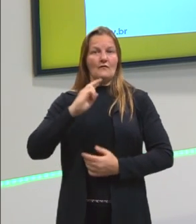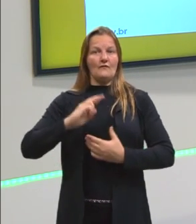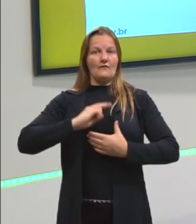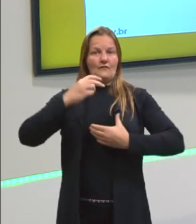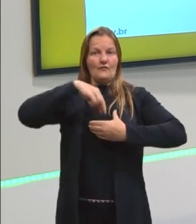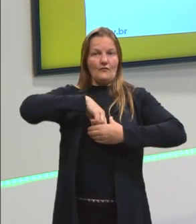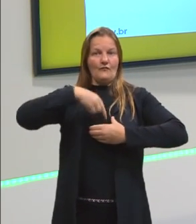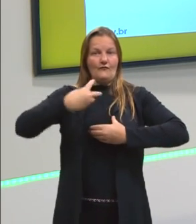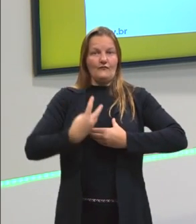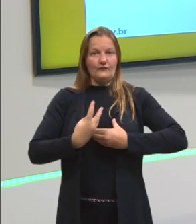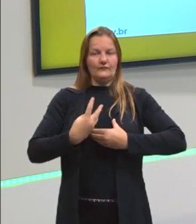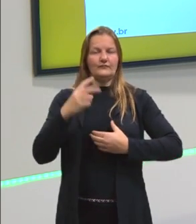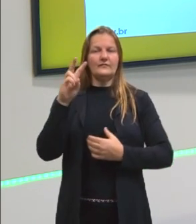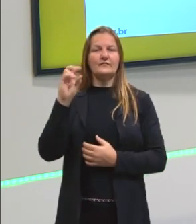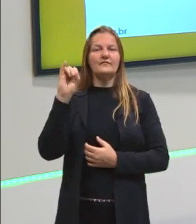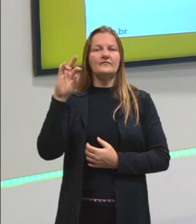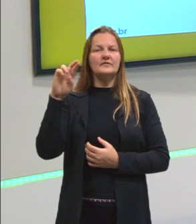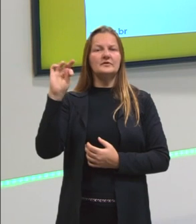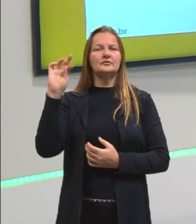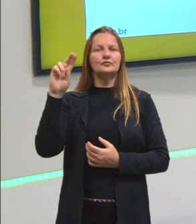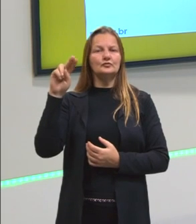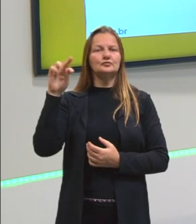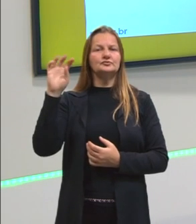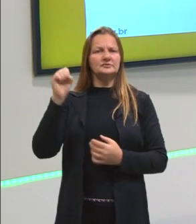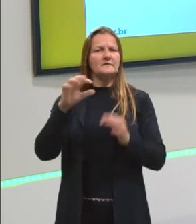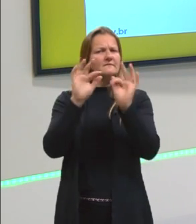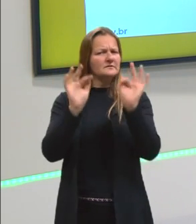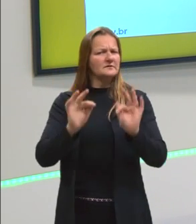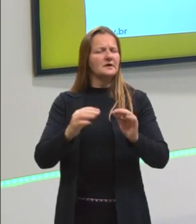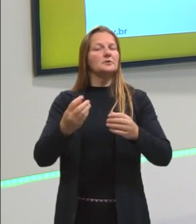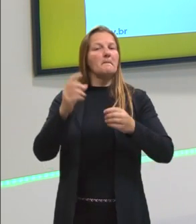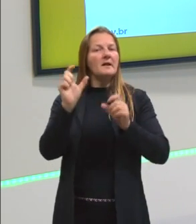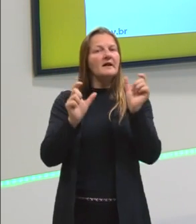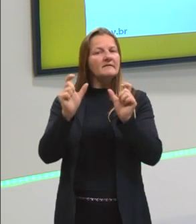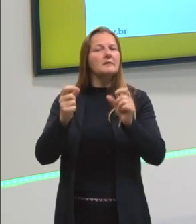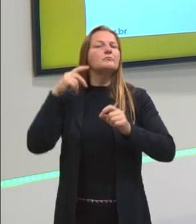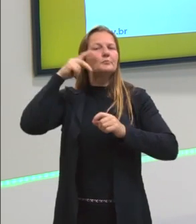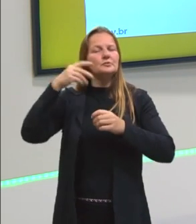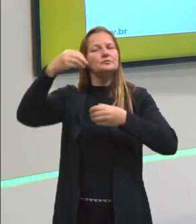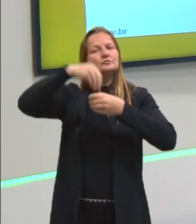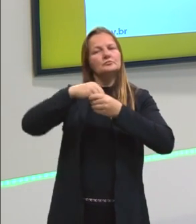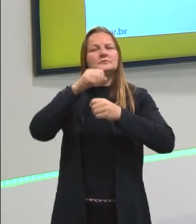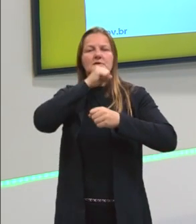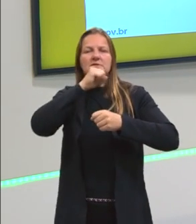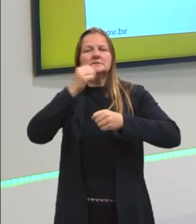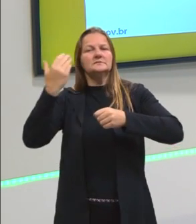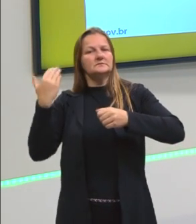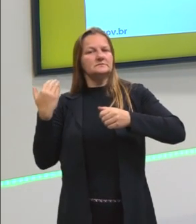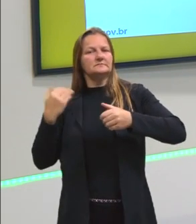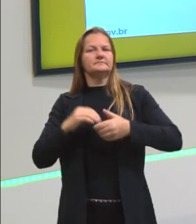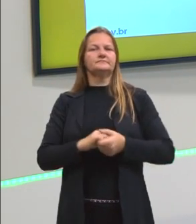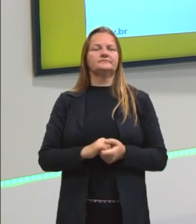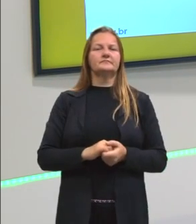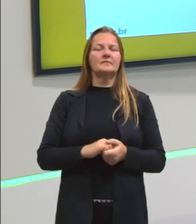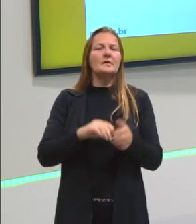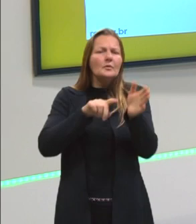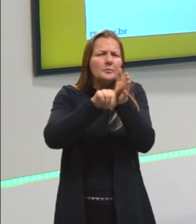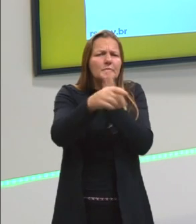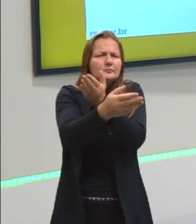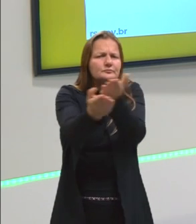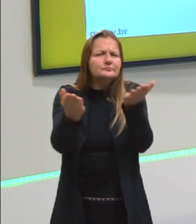eudaimonia, a felicidade. São termos muito presentes na política. Então o nosso questionamento é o seguinte,